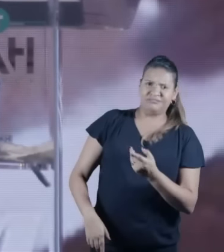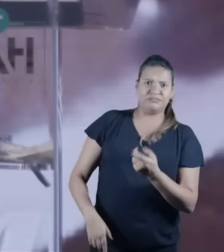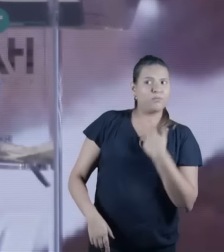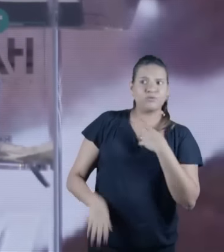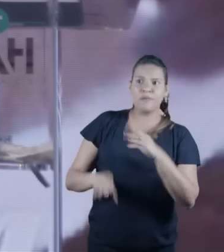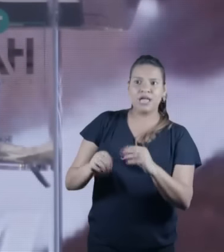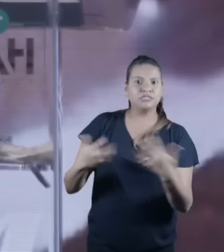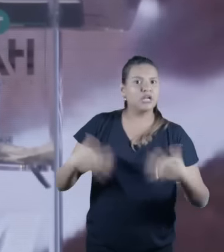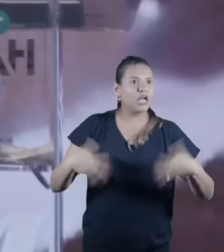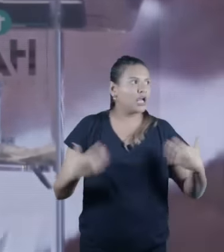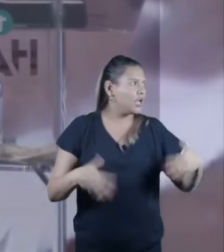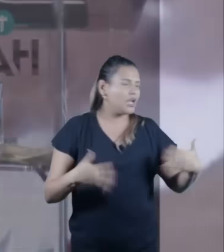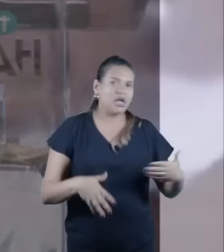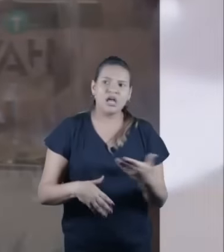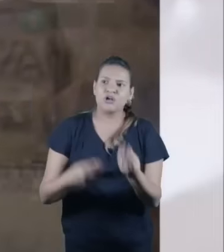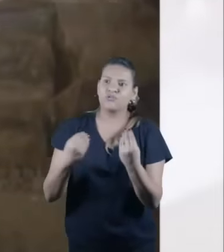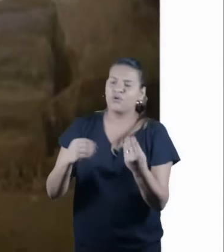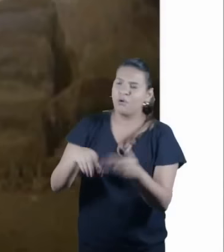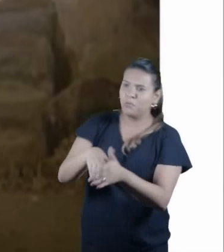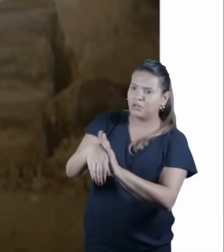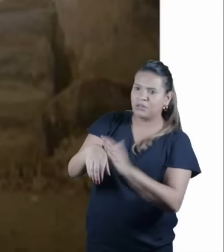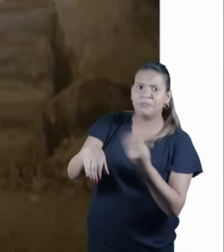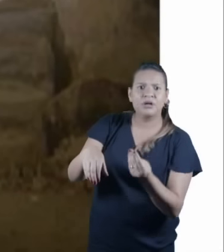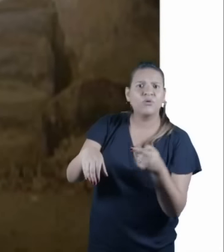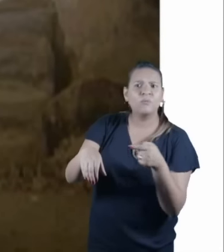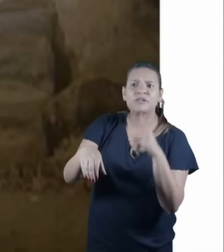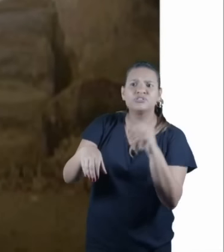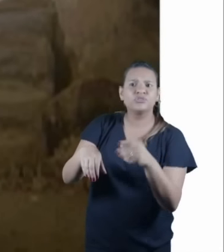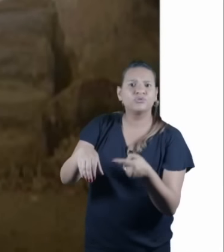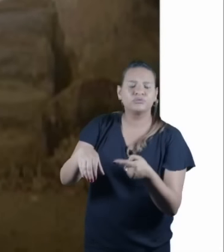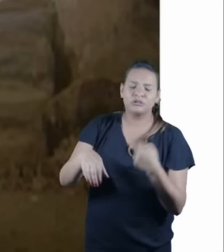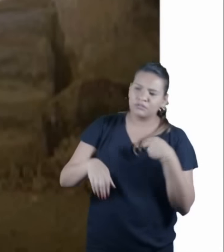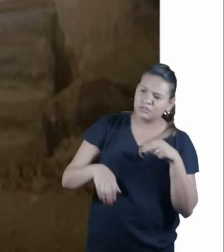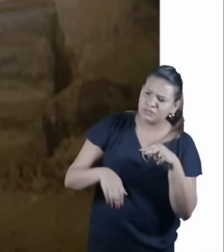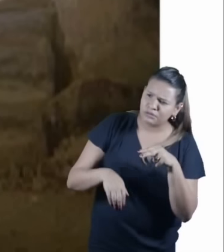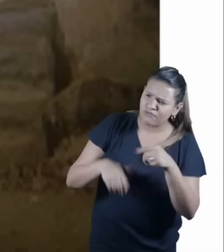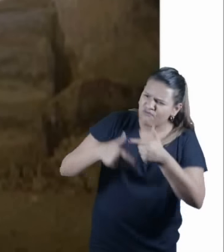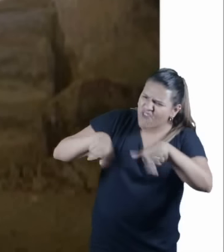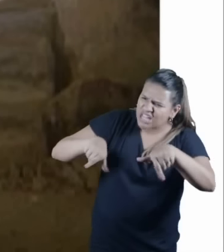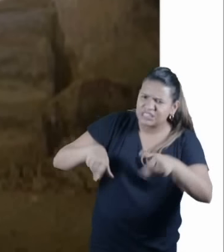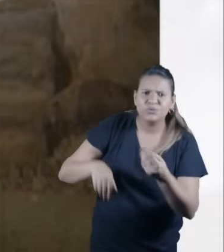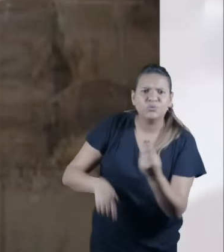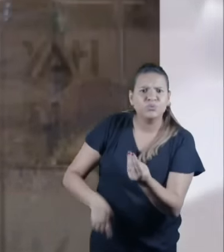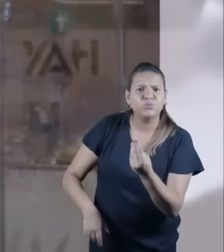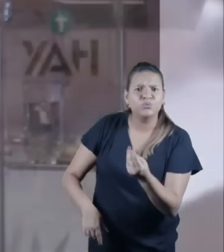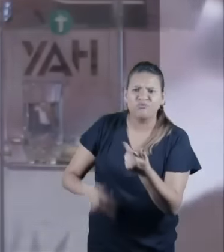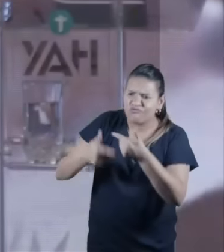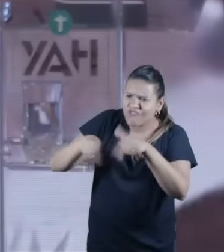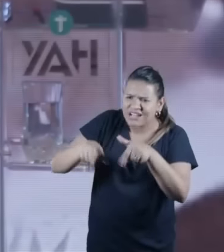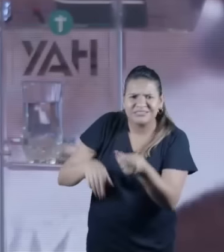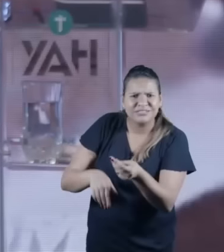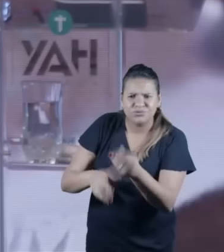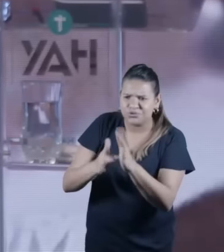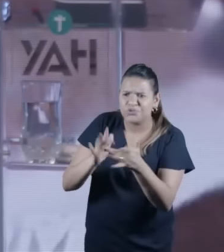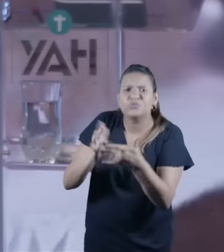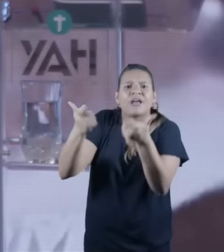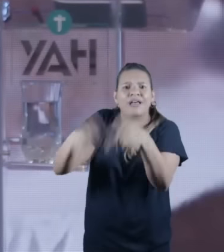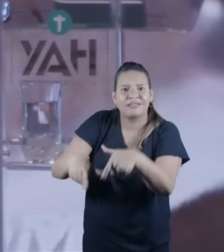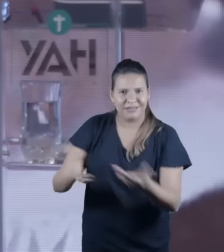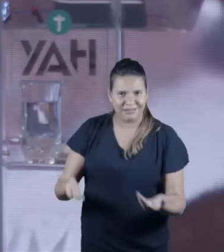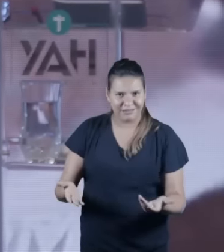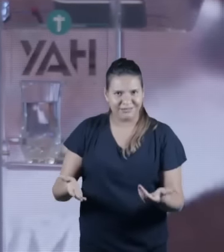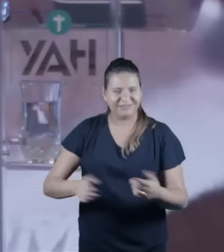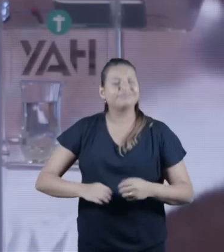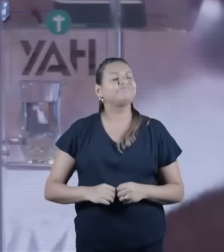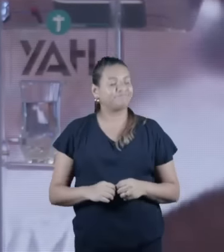aberto e vazio então Jesus desde o momento que ele nasce a circuncisão